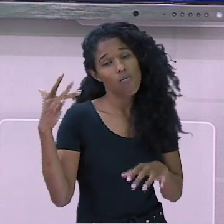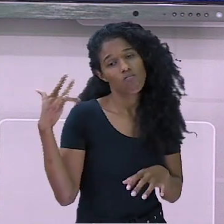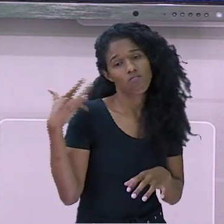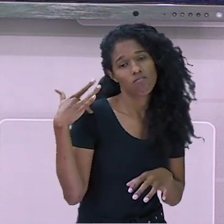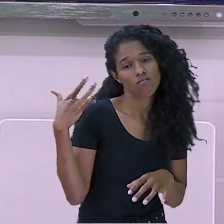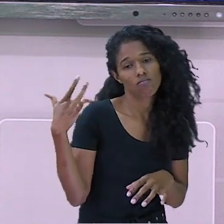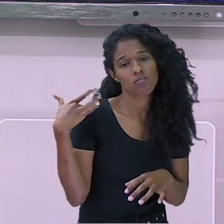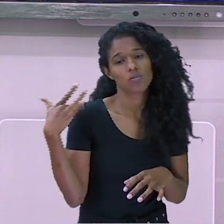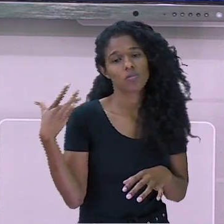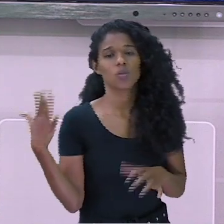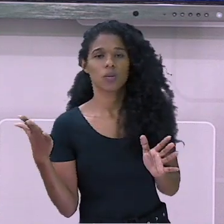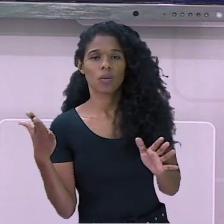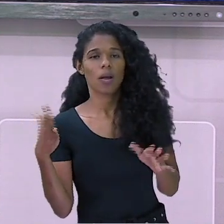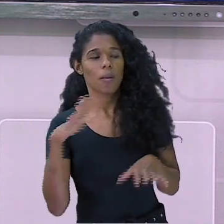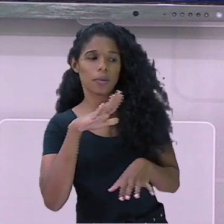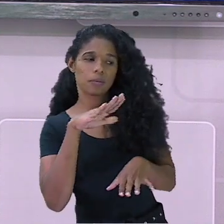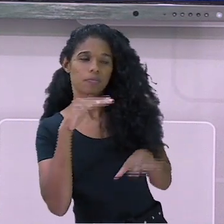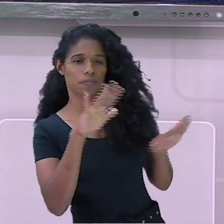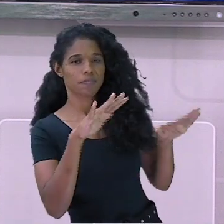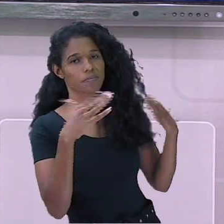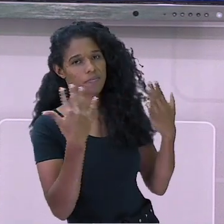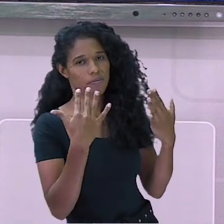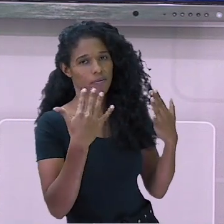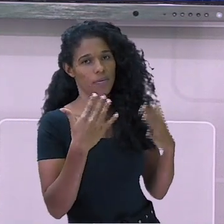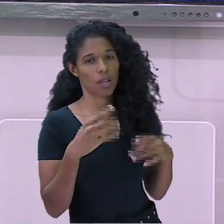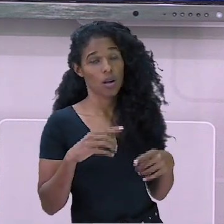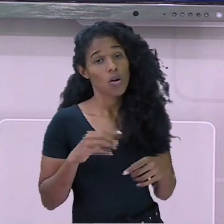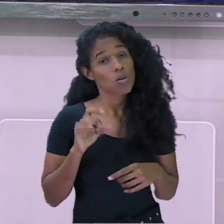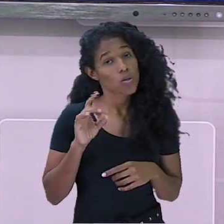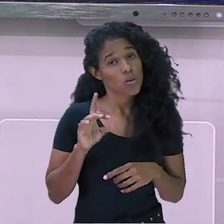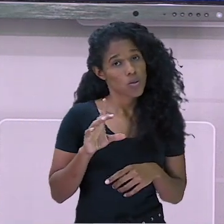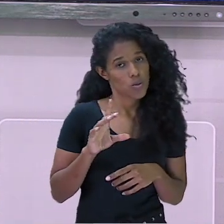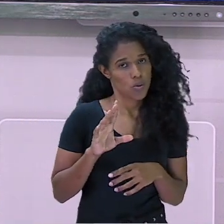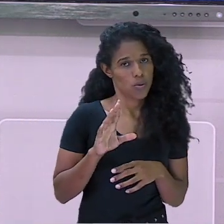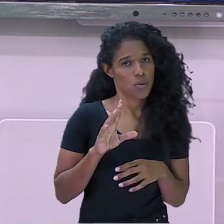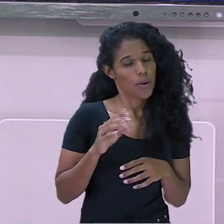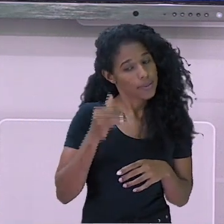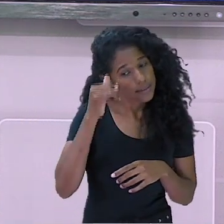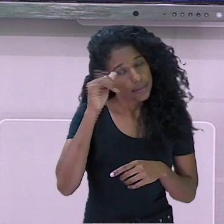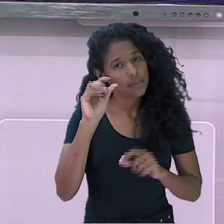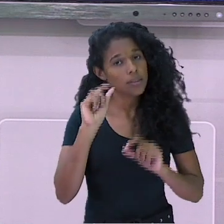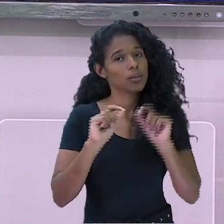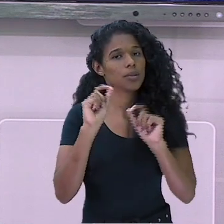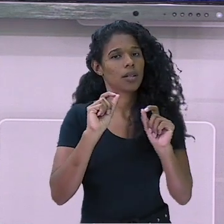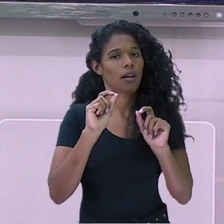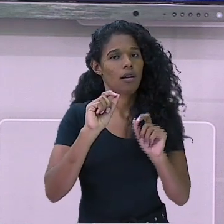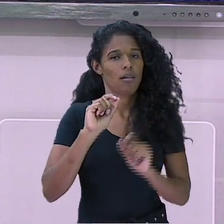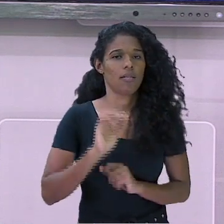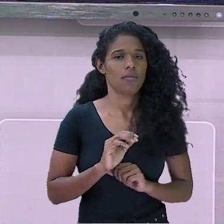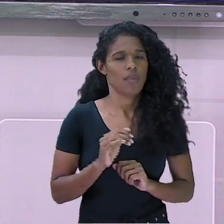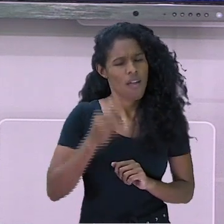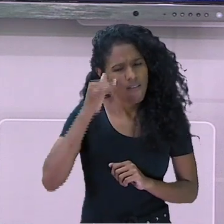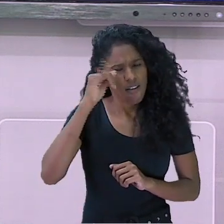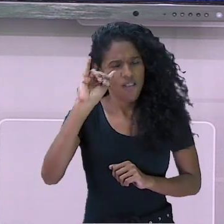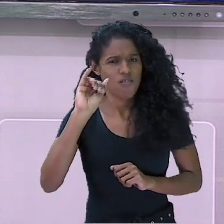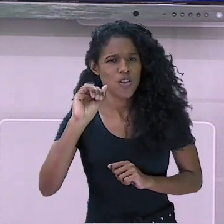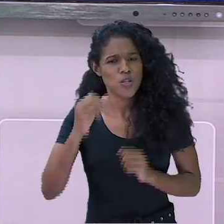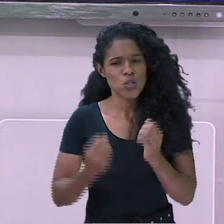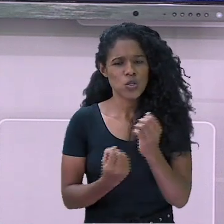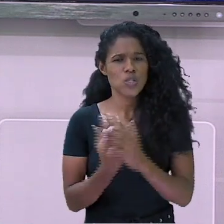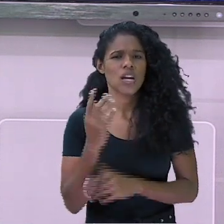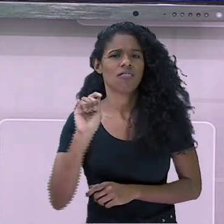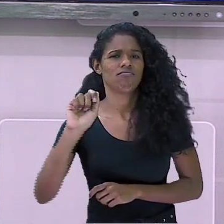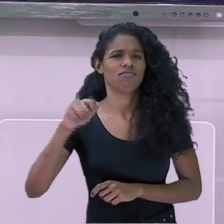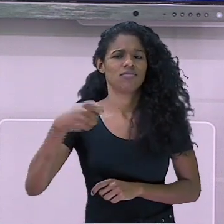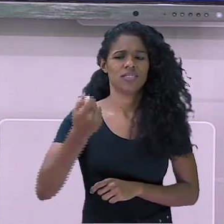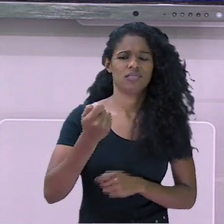braço para chamar a sua atenção. Só não vale tentar inventar sinais. Evite realizar sinais